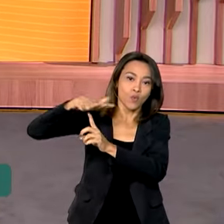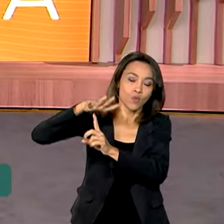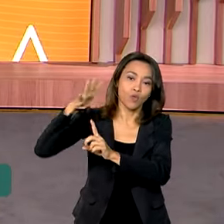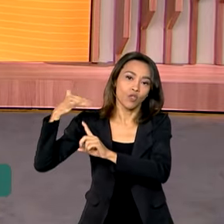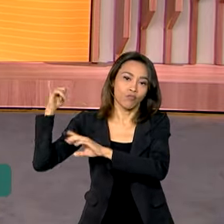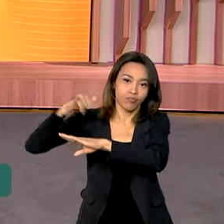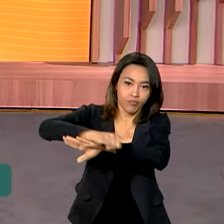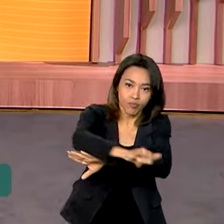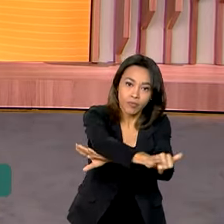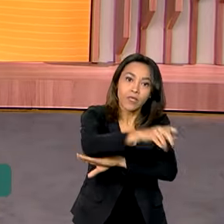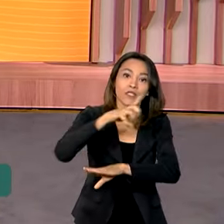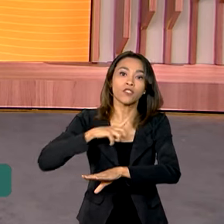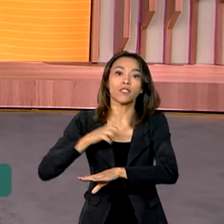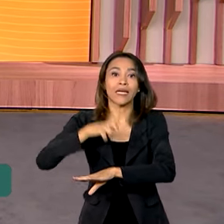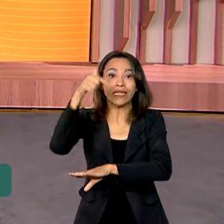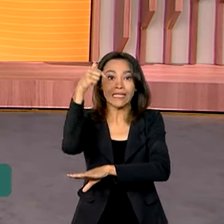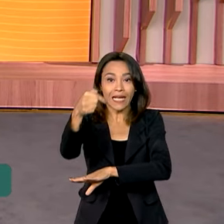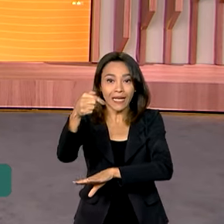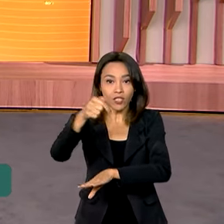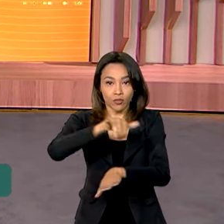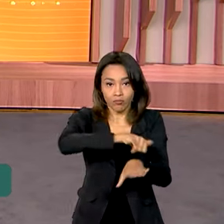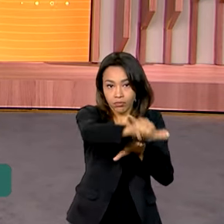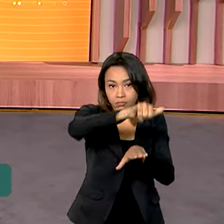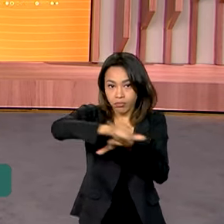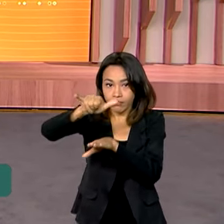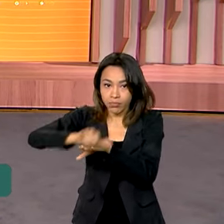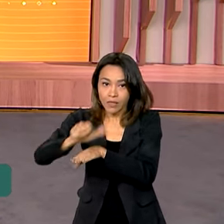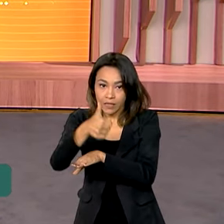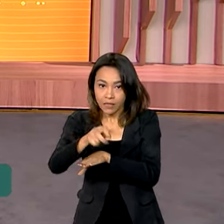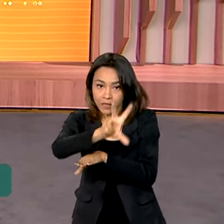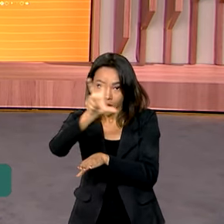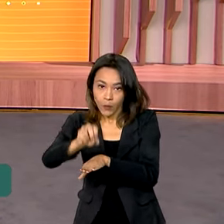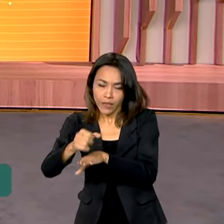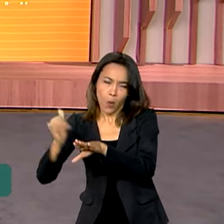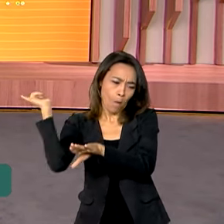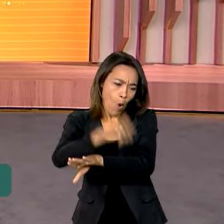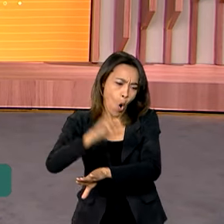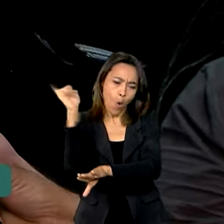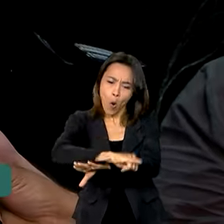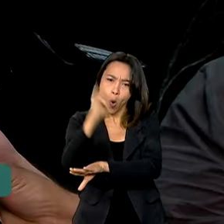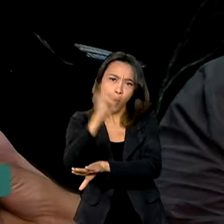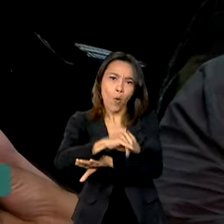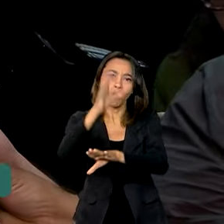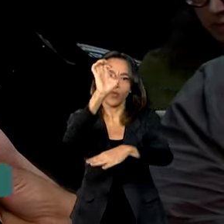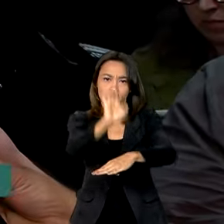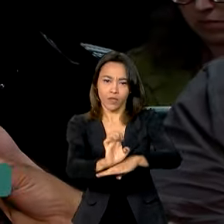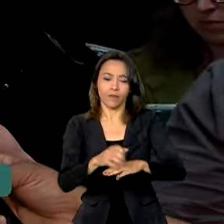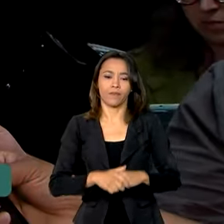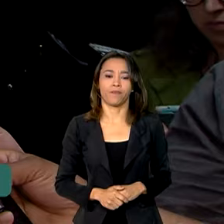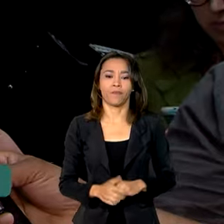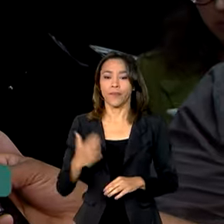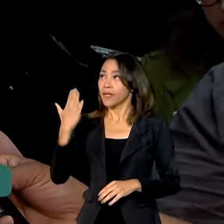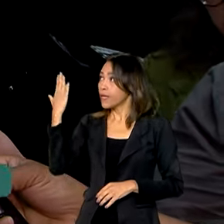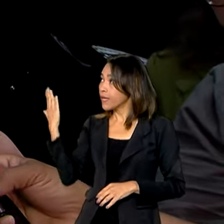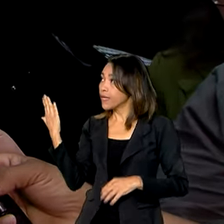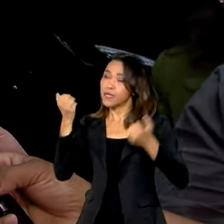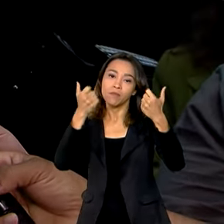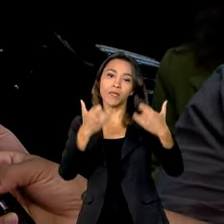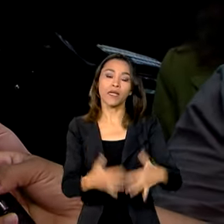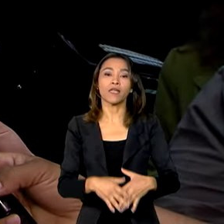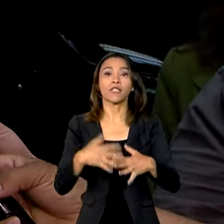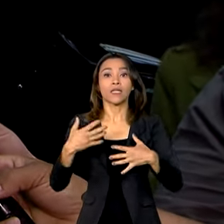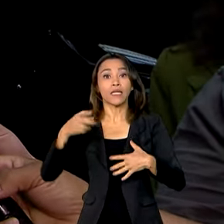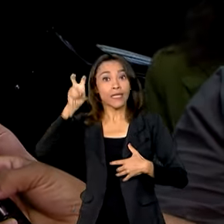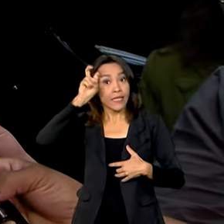torno de 7 aeroportos com 150 voos semanais para o Estado. Na quinta-feira já chegam cinco